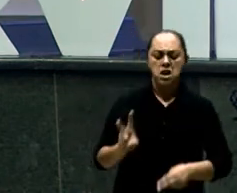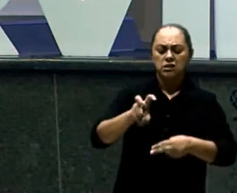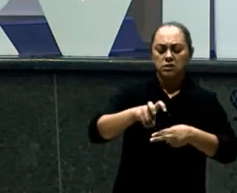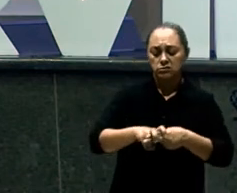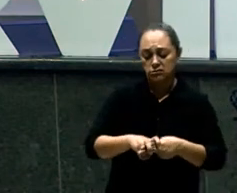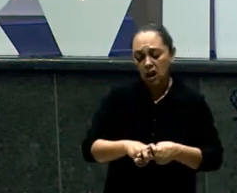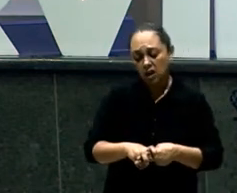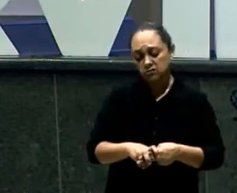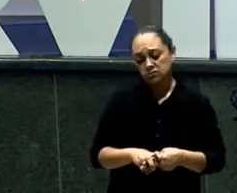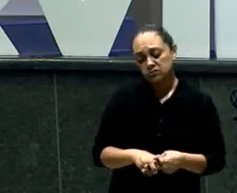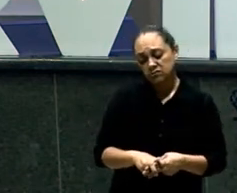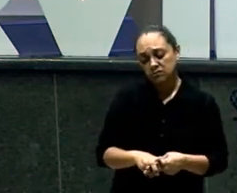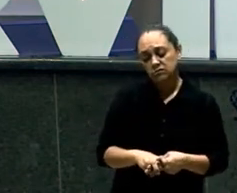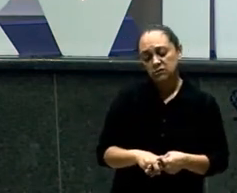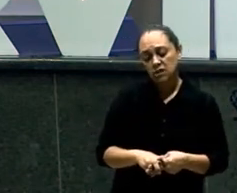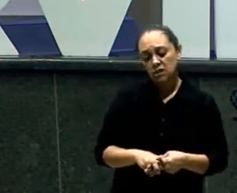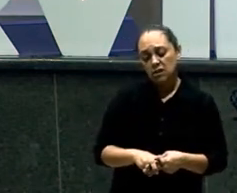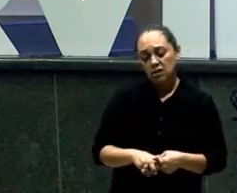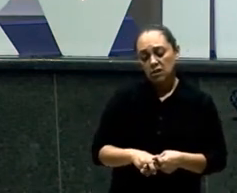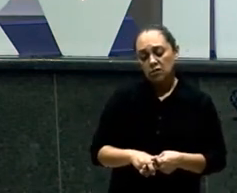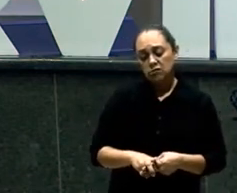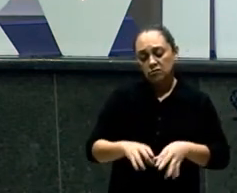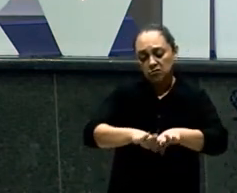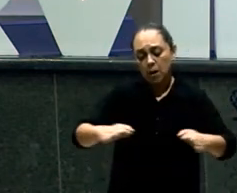O meu fichário Vocês nem sabem O é isso Fichário